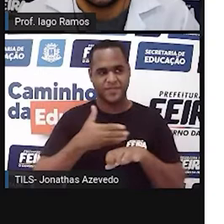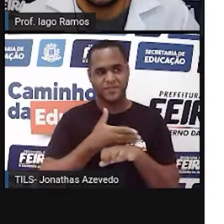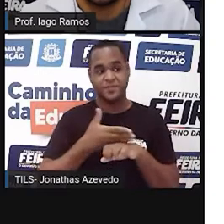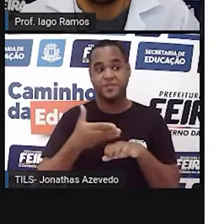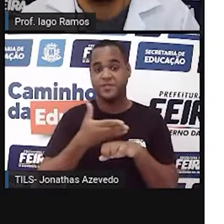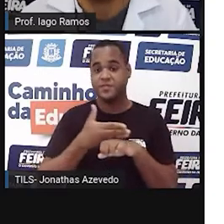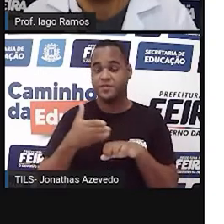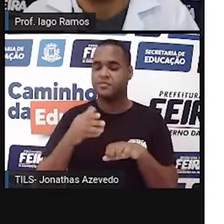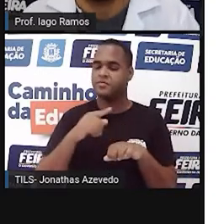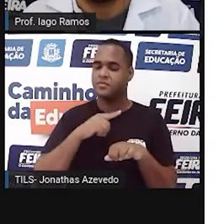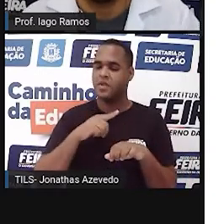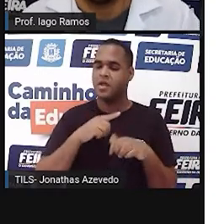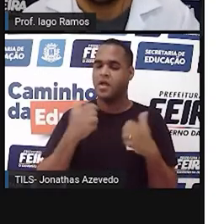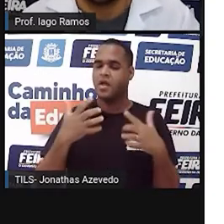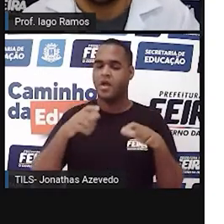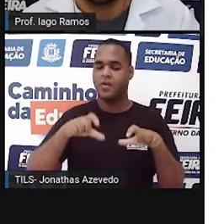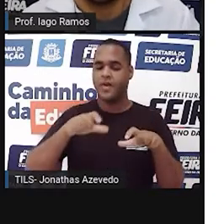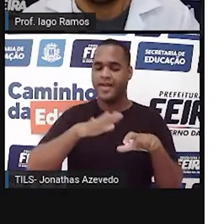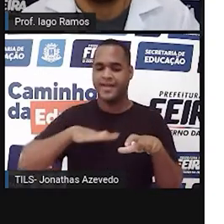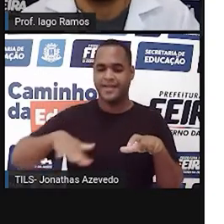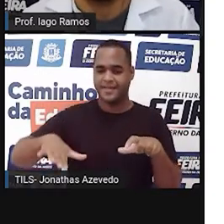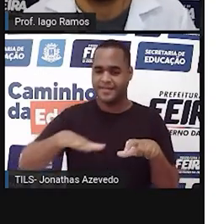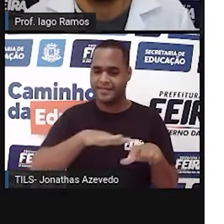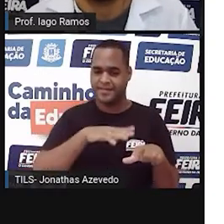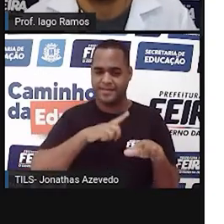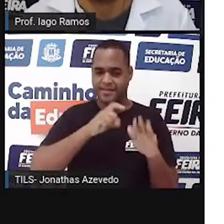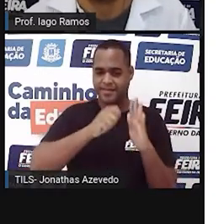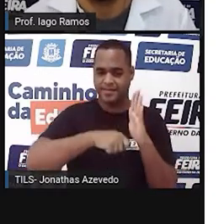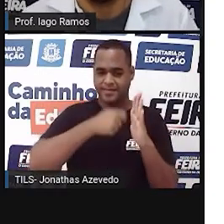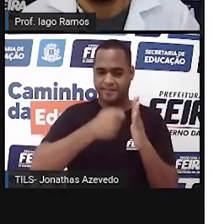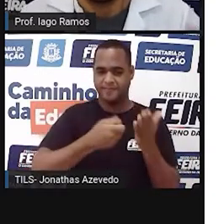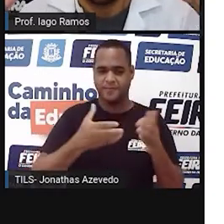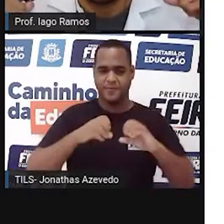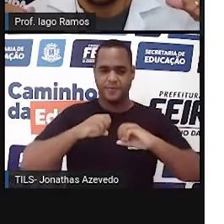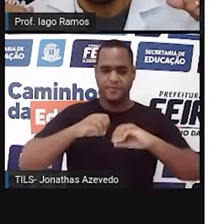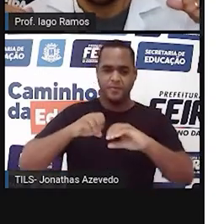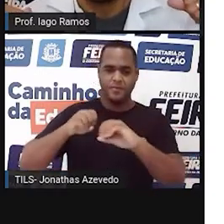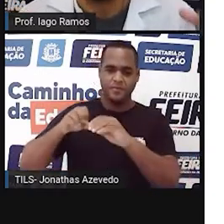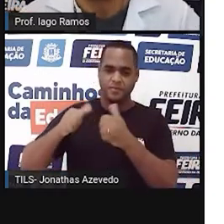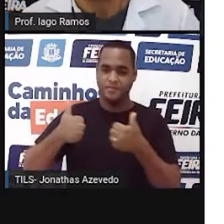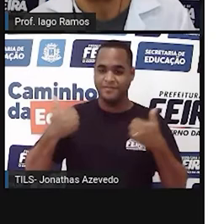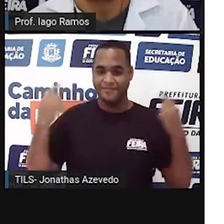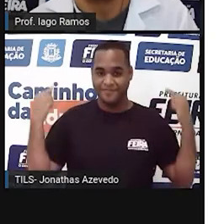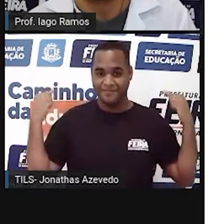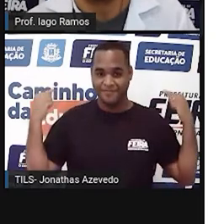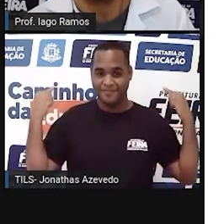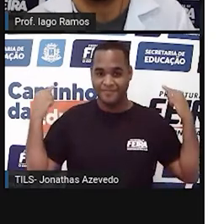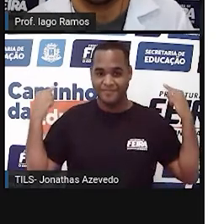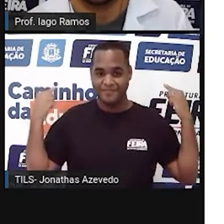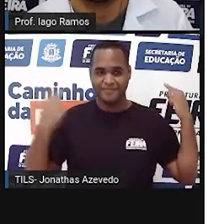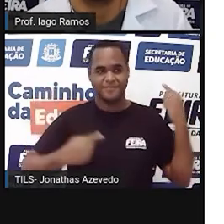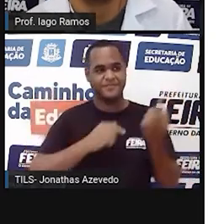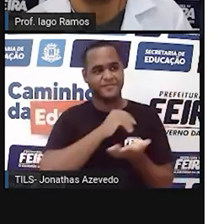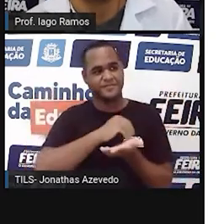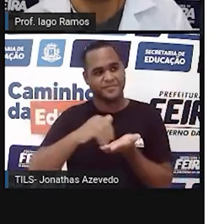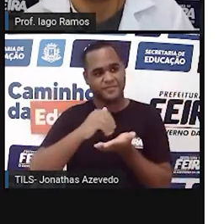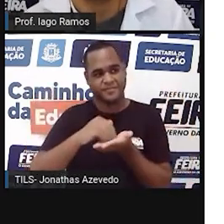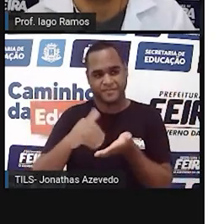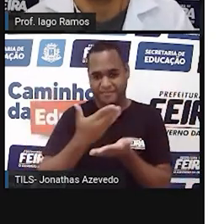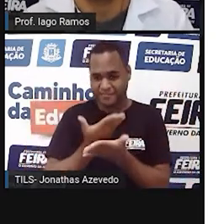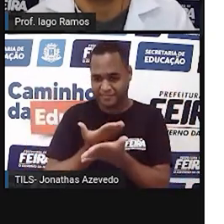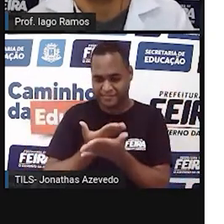e no ambiente onde eu estou aqui gravando essa aula para você, atrás de mim, o cartaz da Secretaria